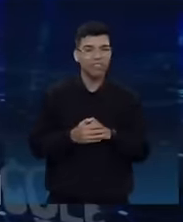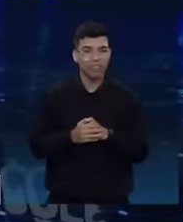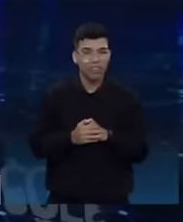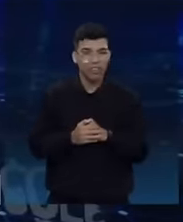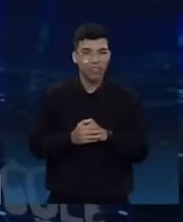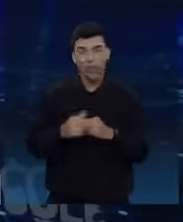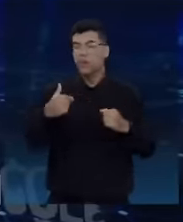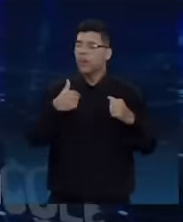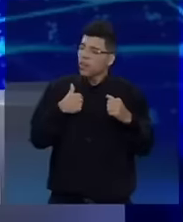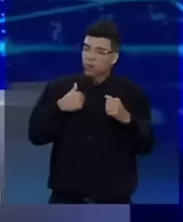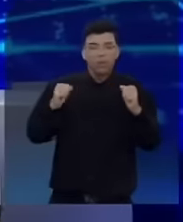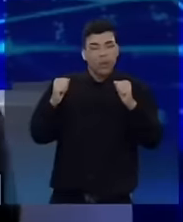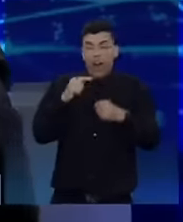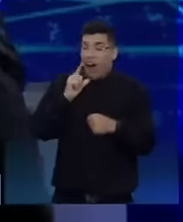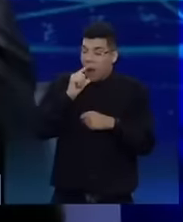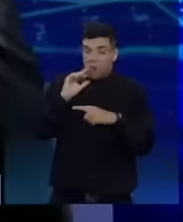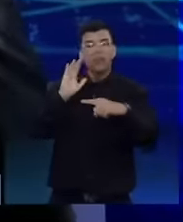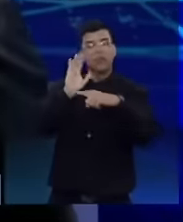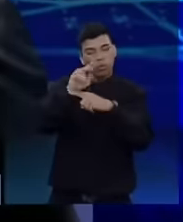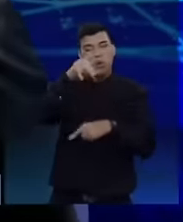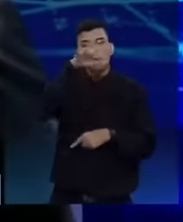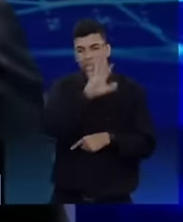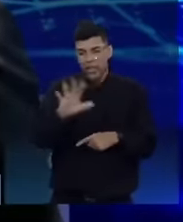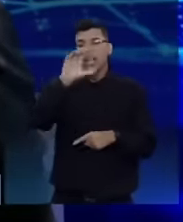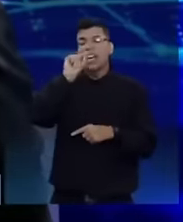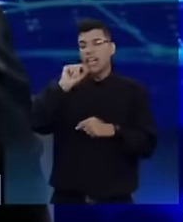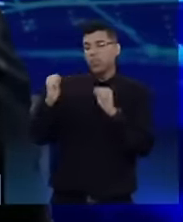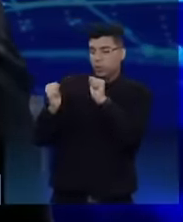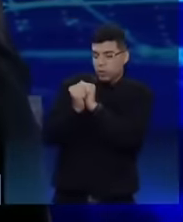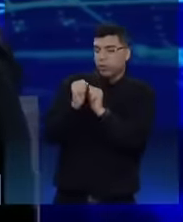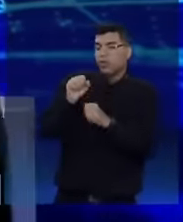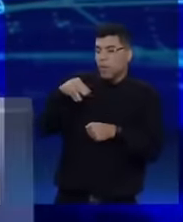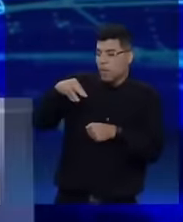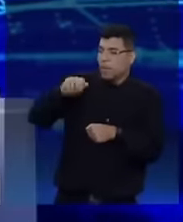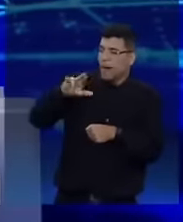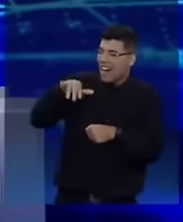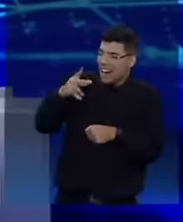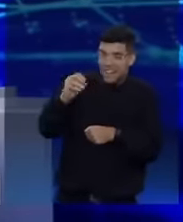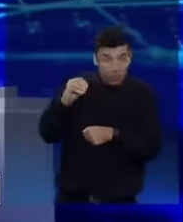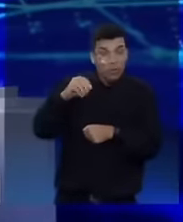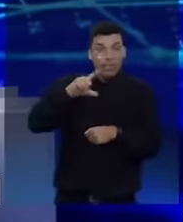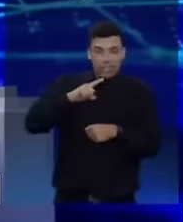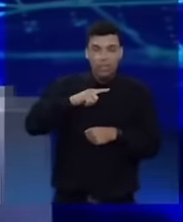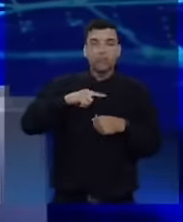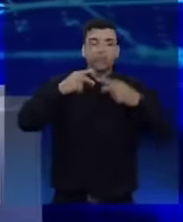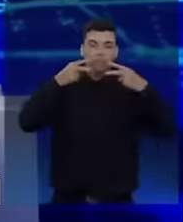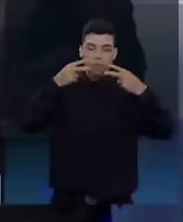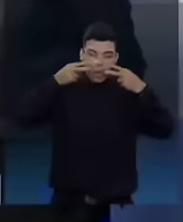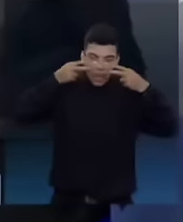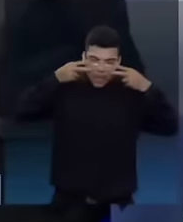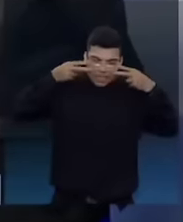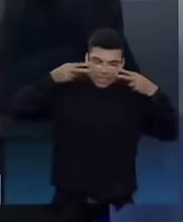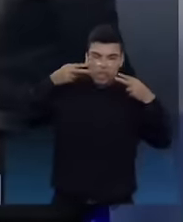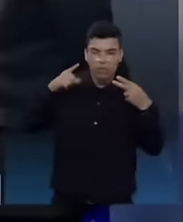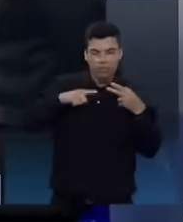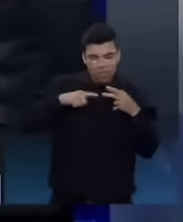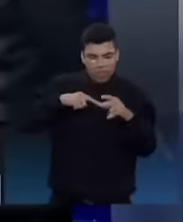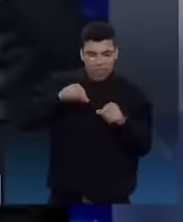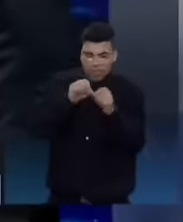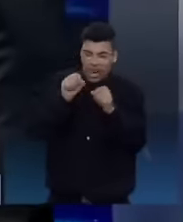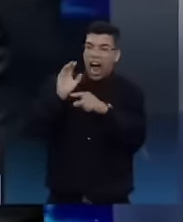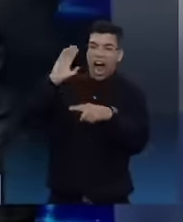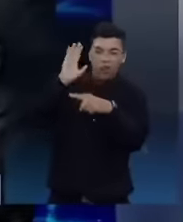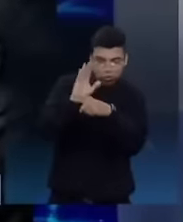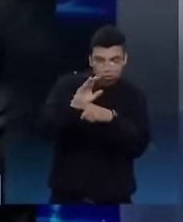Rogério Marinho. E mais ainda, o exército tem trabalhado muito no Nordeste para cavar poços para essas pessoas ficaram